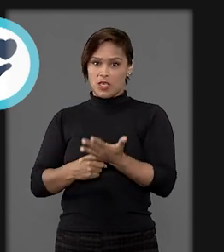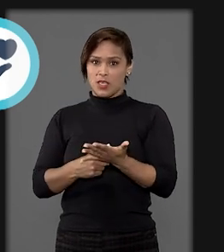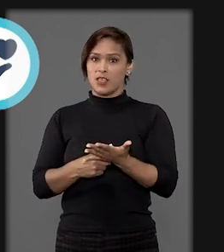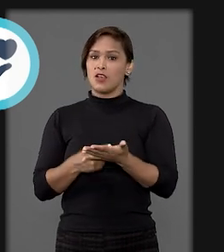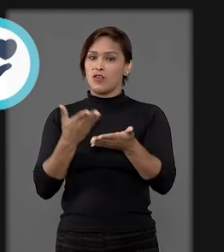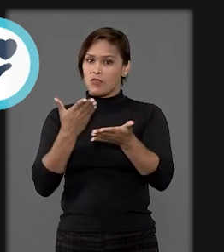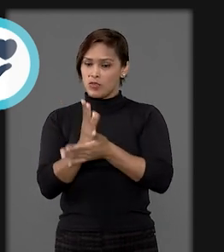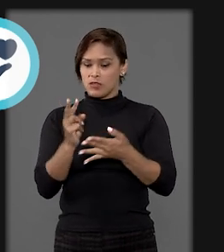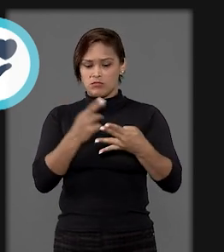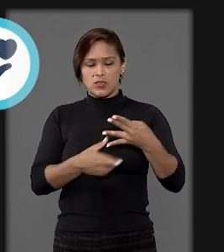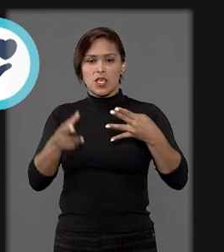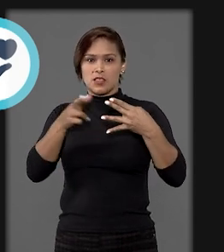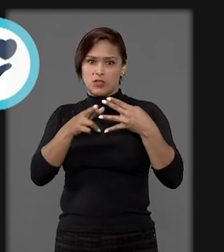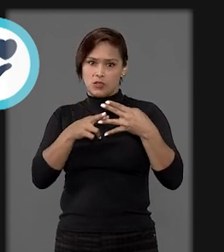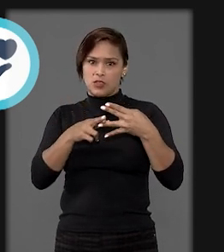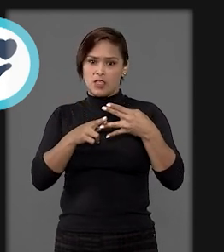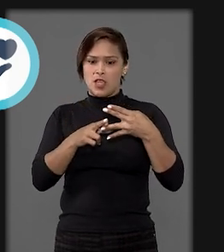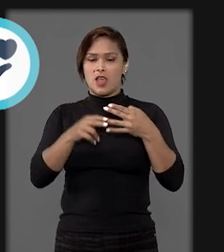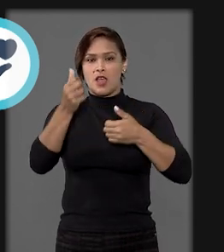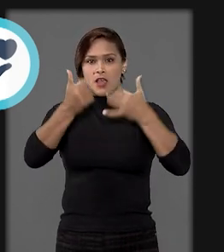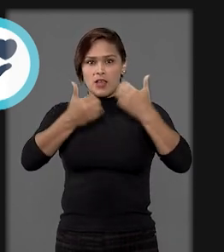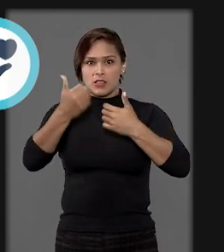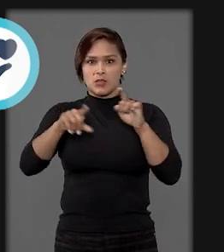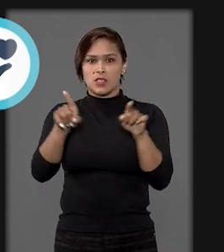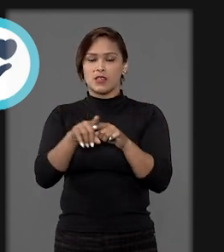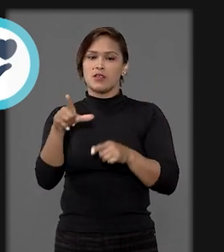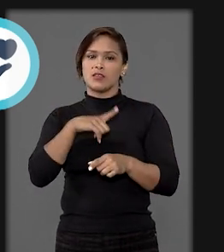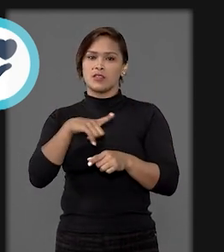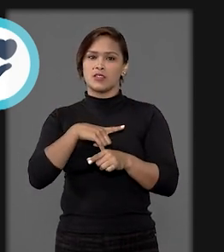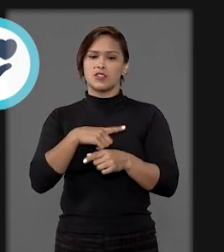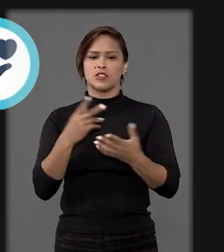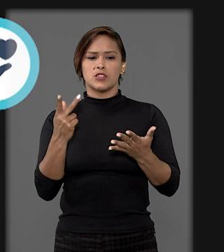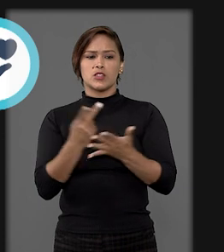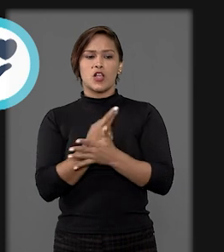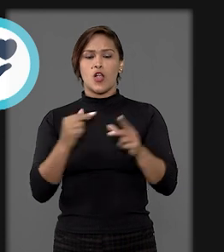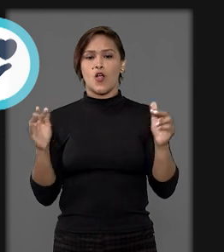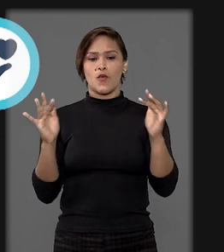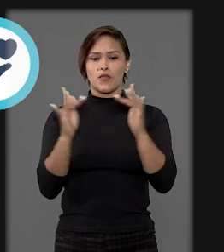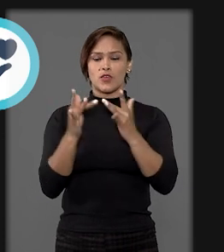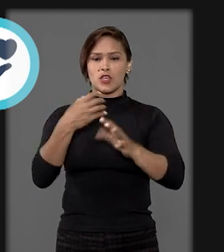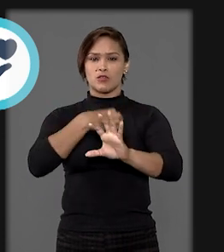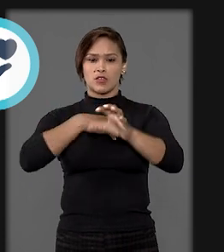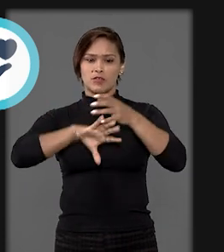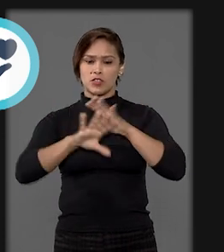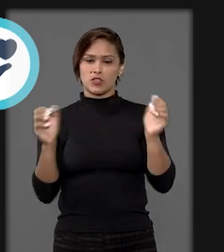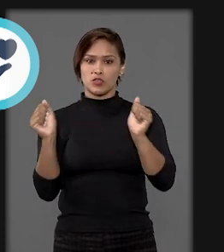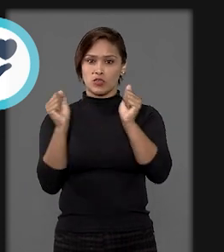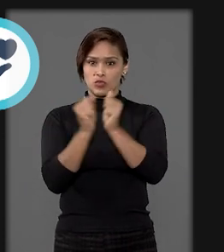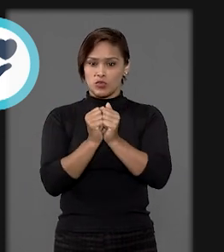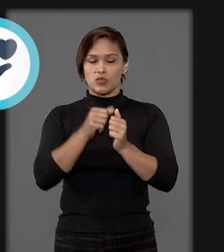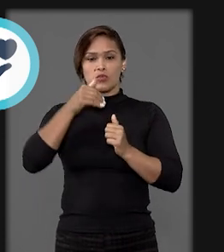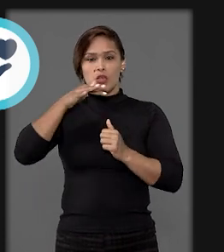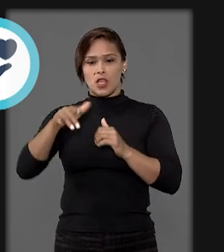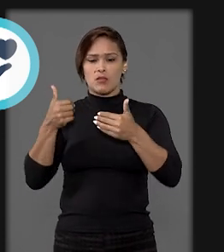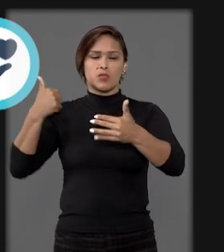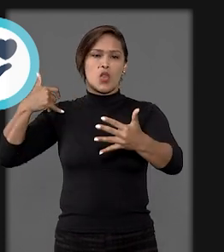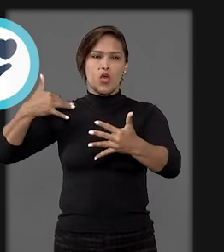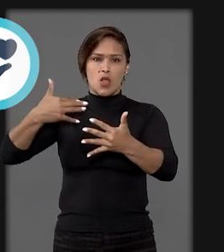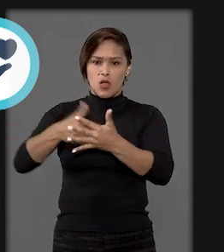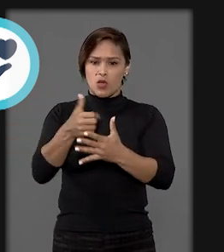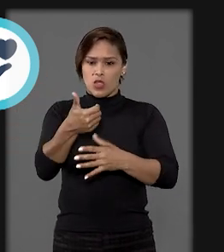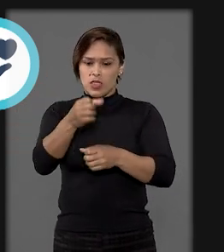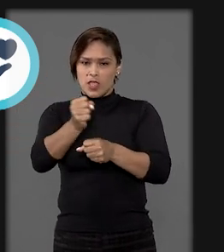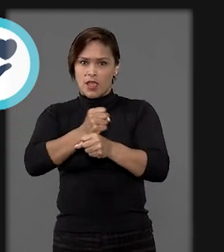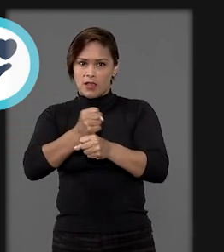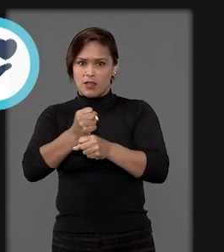foram concedidos em segunda instância ao fundamento de que havia uma situação de vínculo afetivo consolidada por longo período